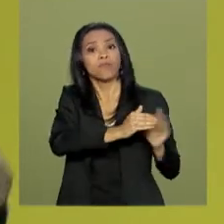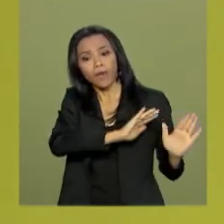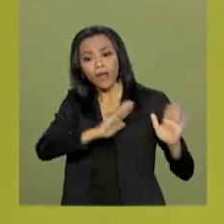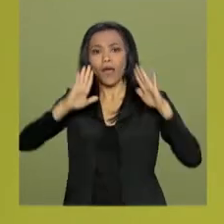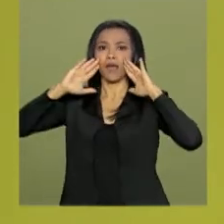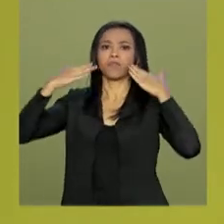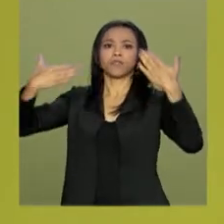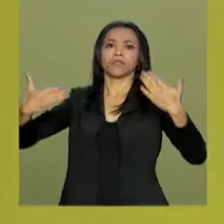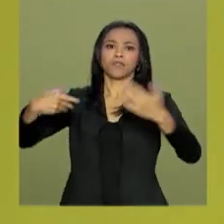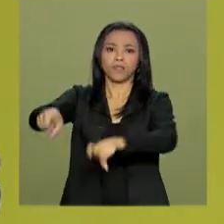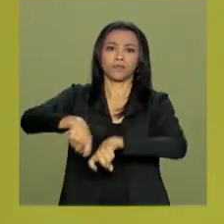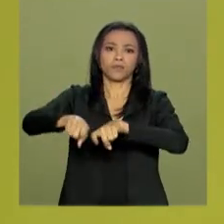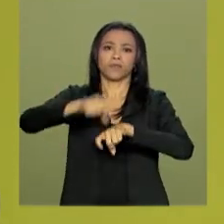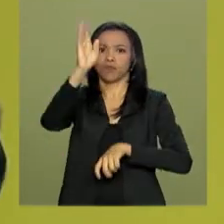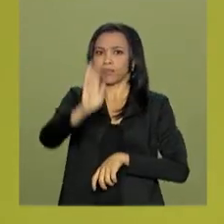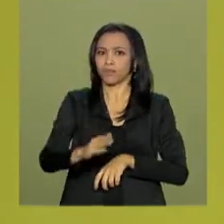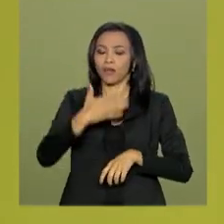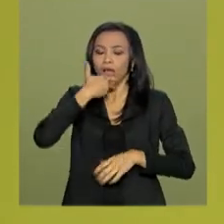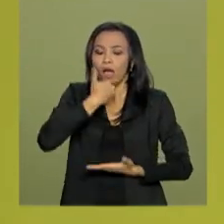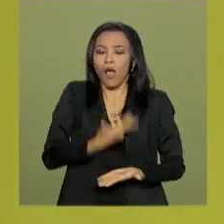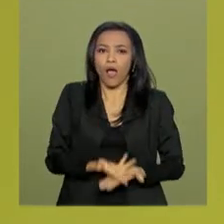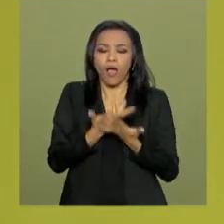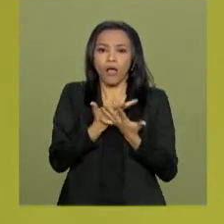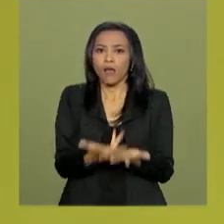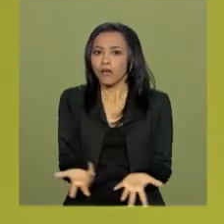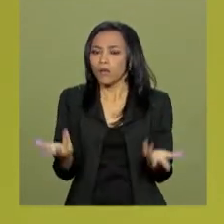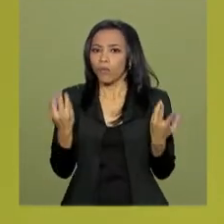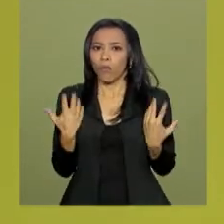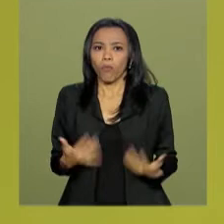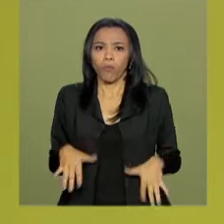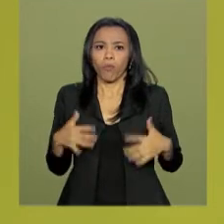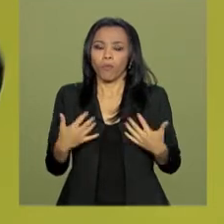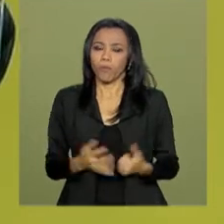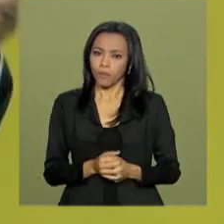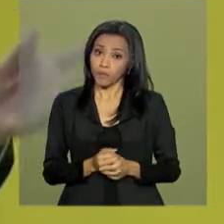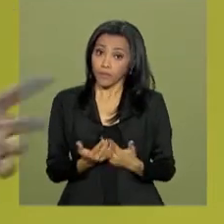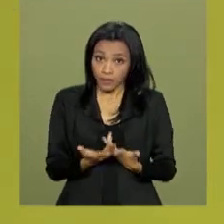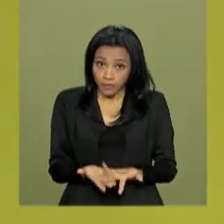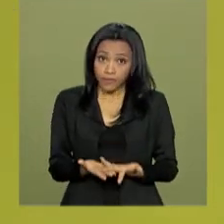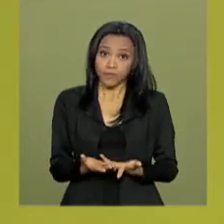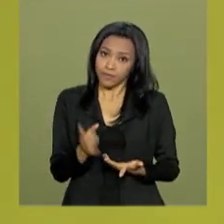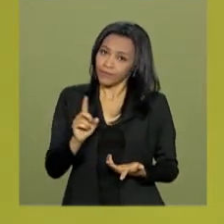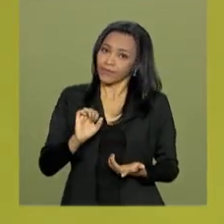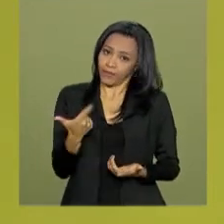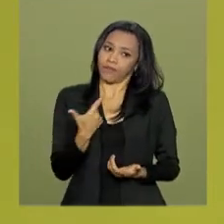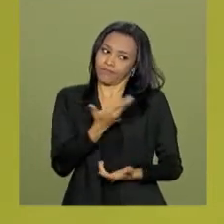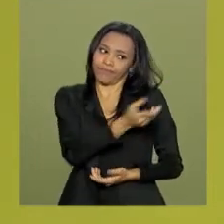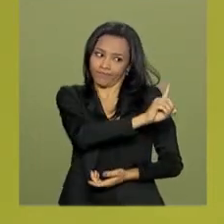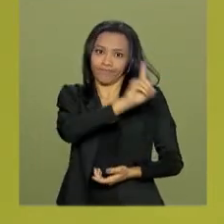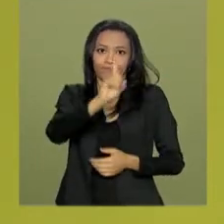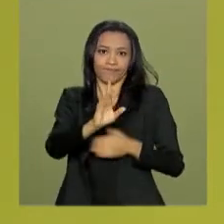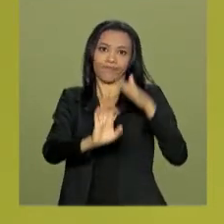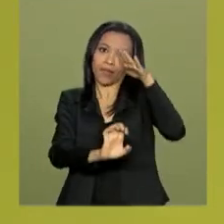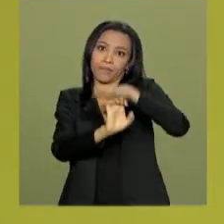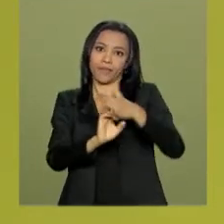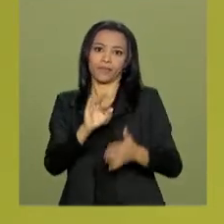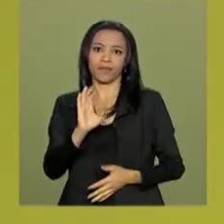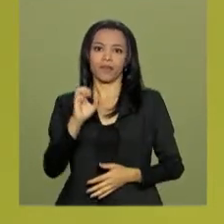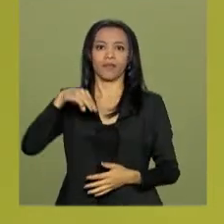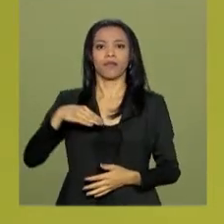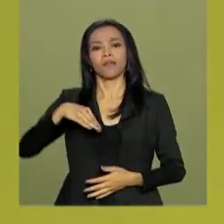agricultura brasileira, encantados com a agricultura brasileira, não é? E, particularmente, com a Embrapa também, com o trabalho que a Embrapa